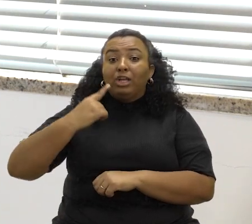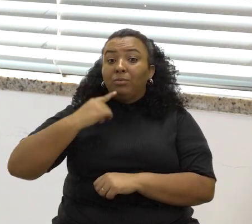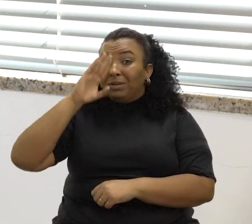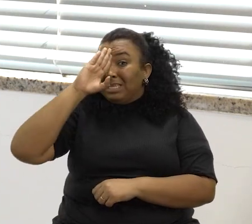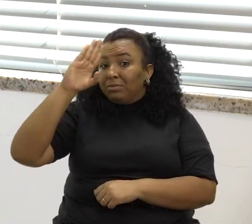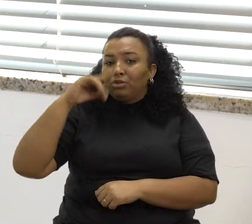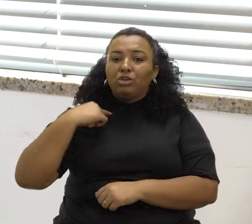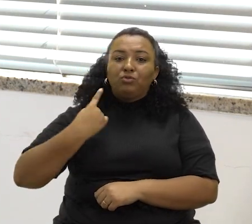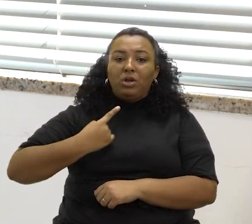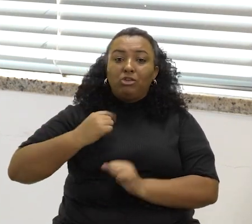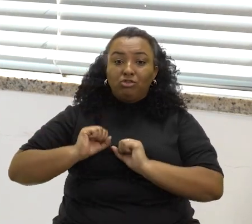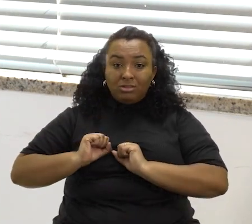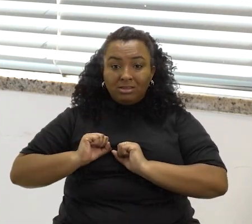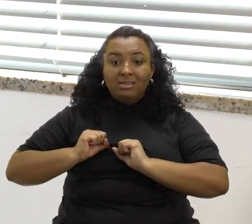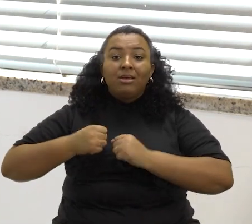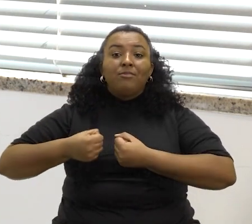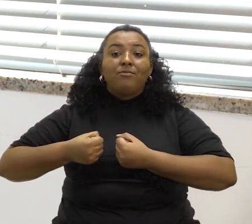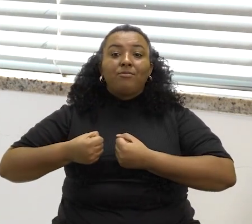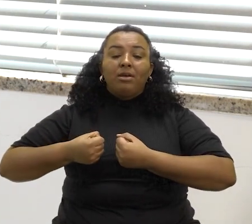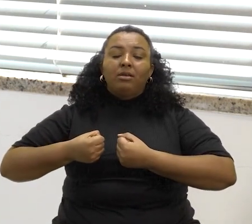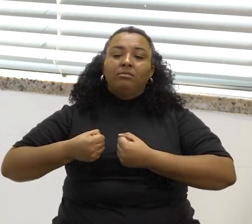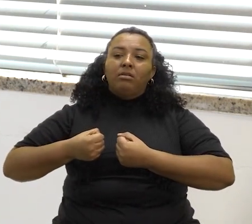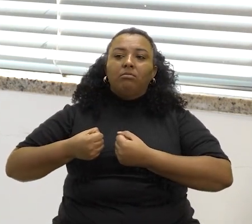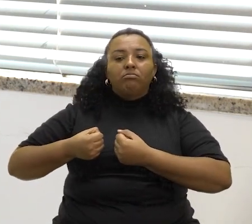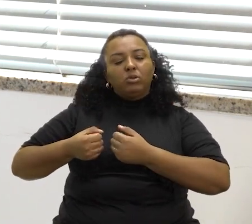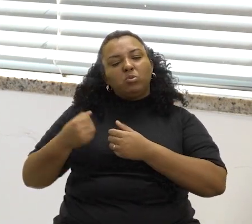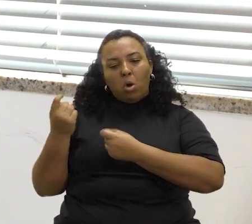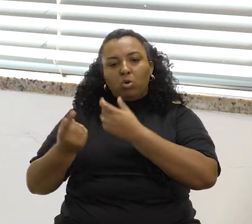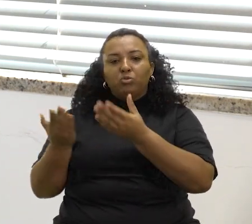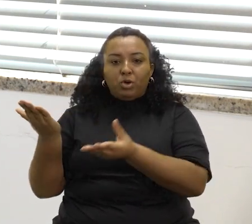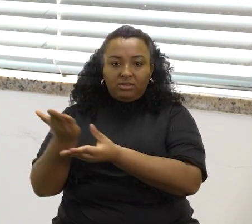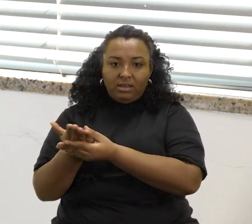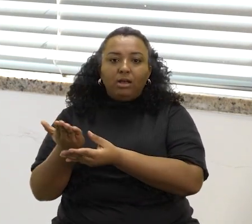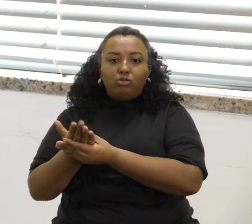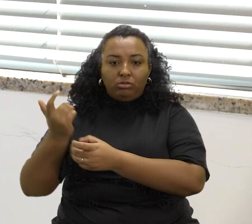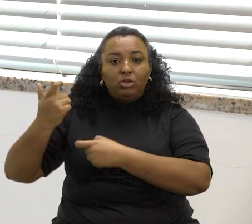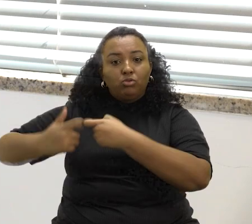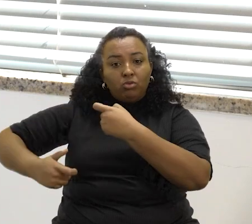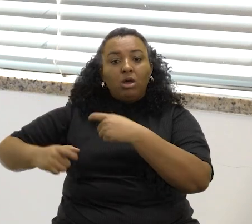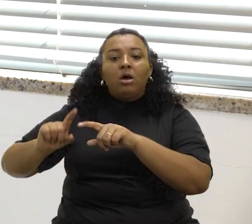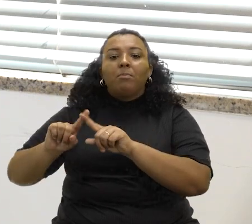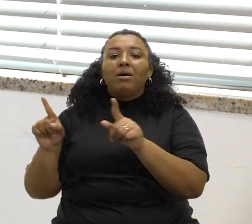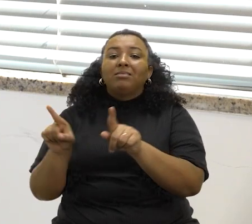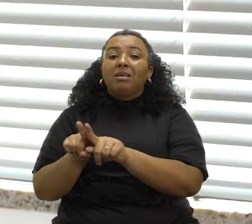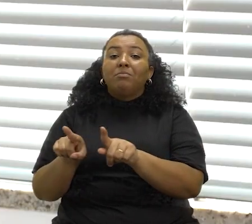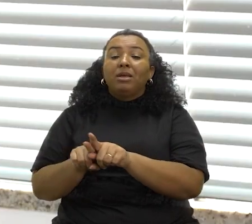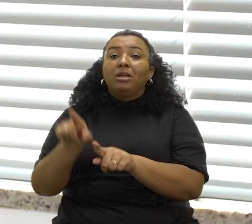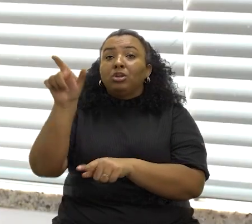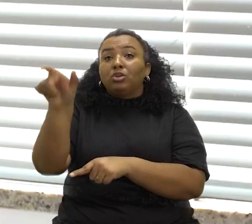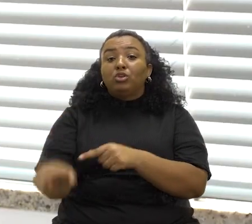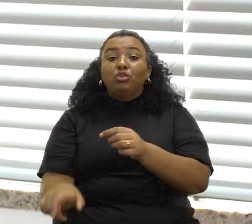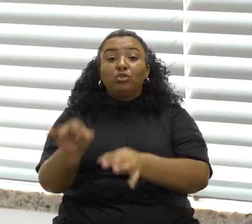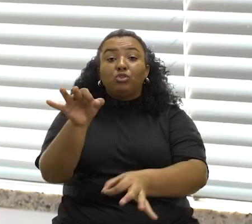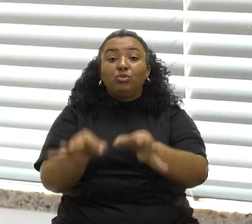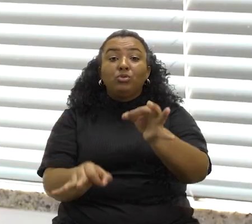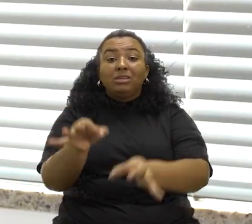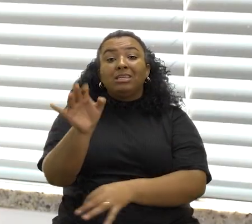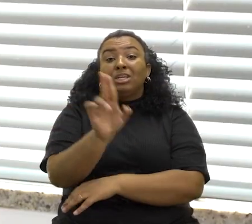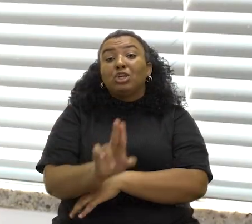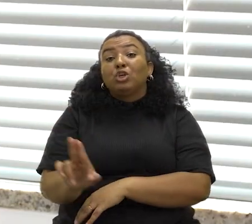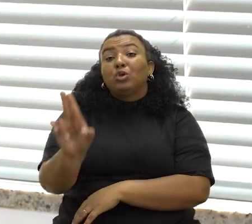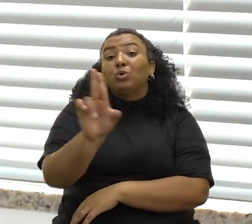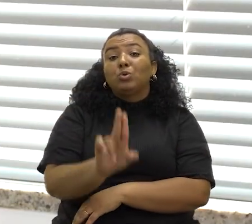advogados, principalmente advogados de defesa em casos sexuais, mas também a casos de promotores e casos de juízes,